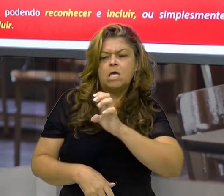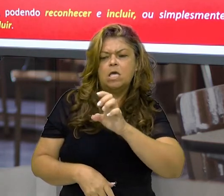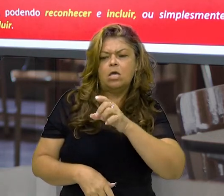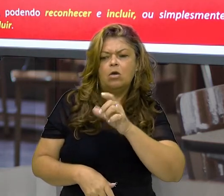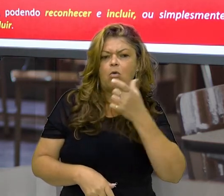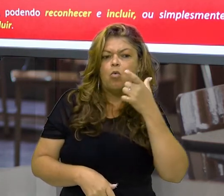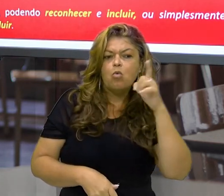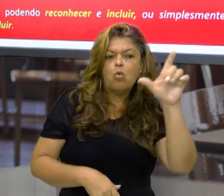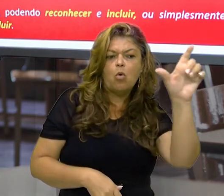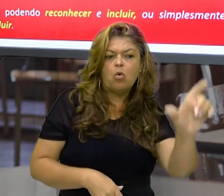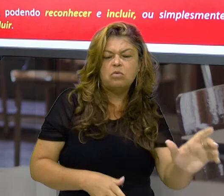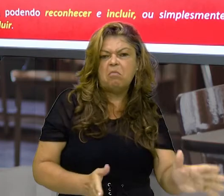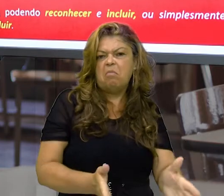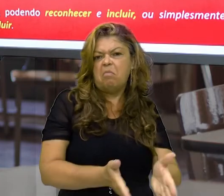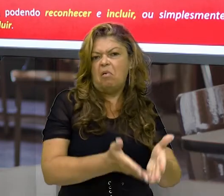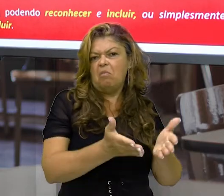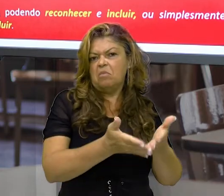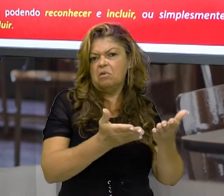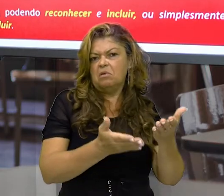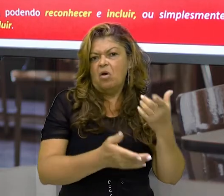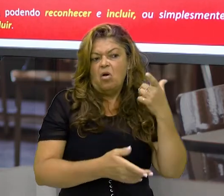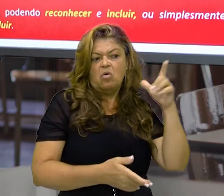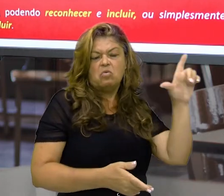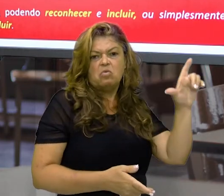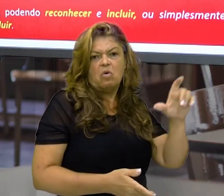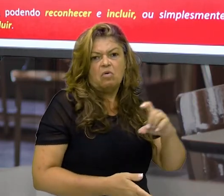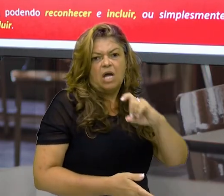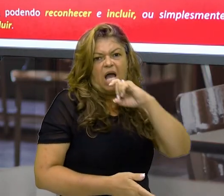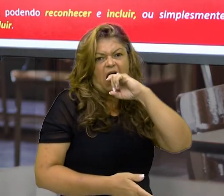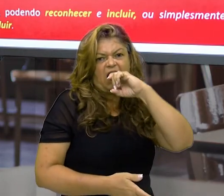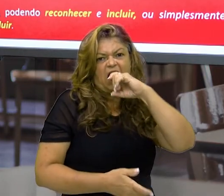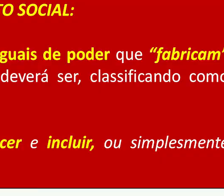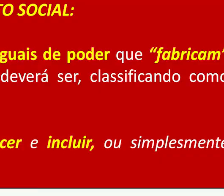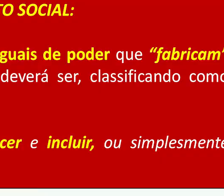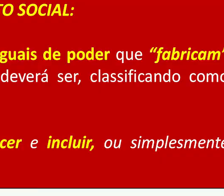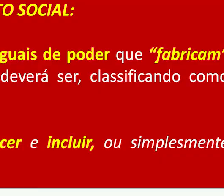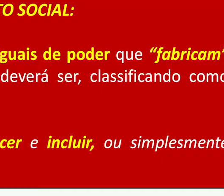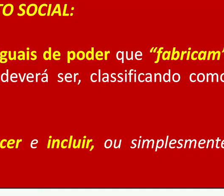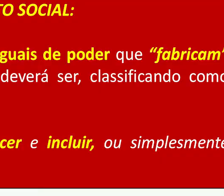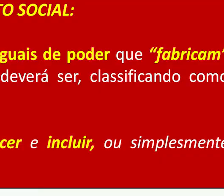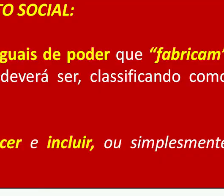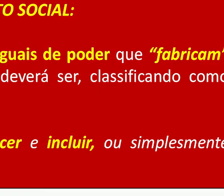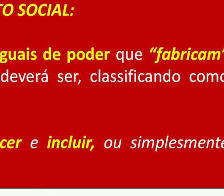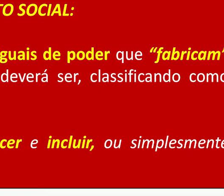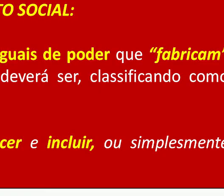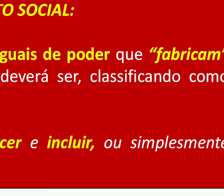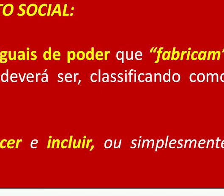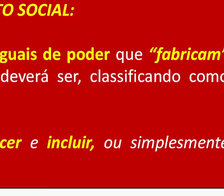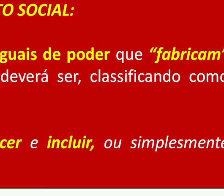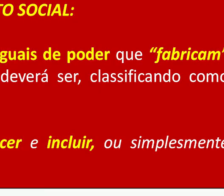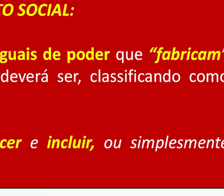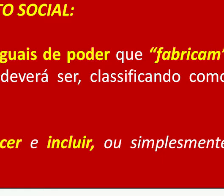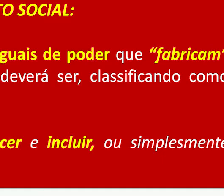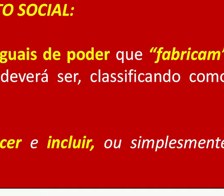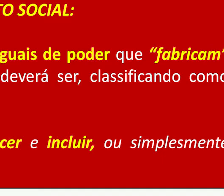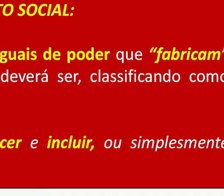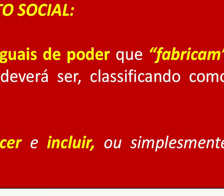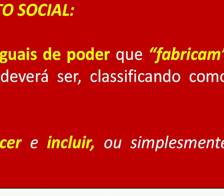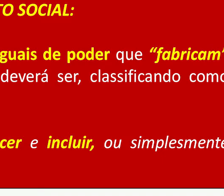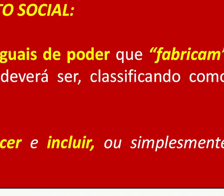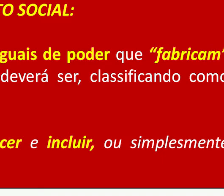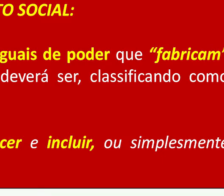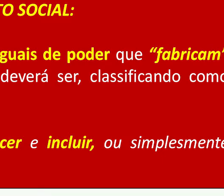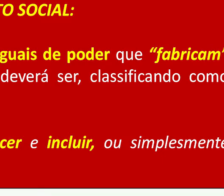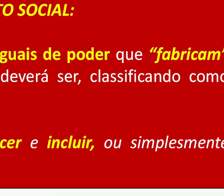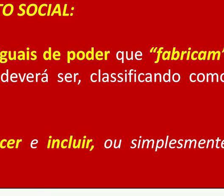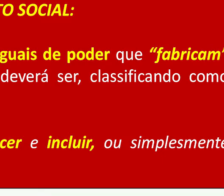quem é importante dentro de um grupo e quem não é tão importante em outro grupo. Então,